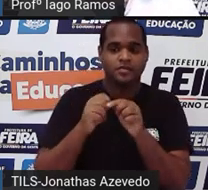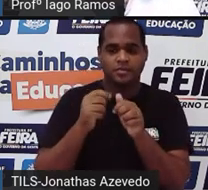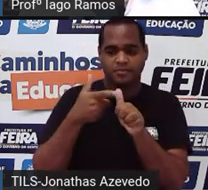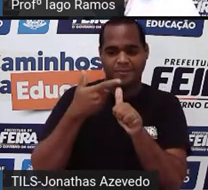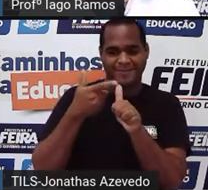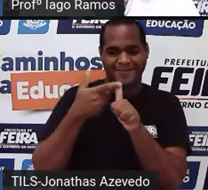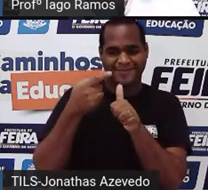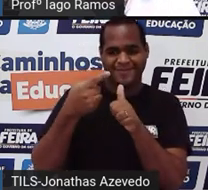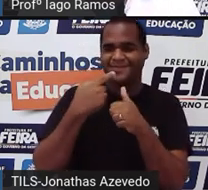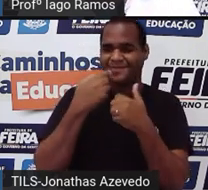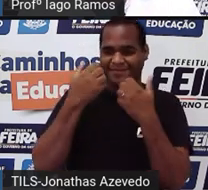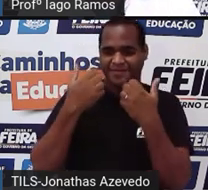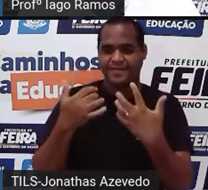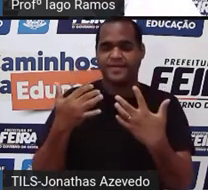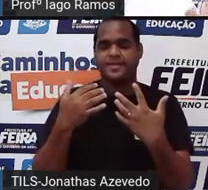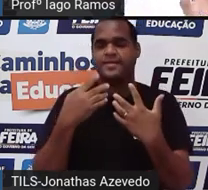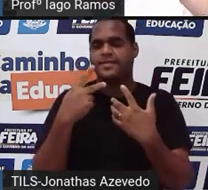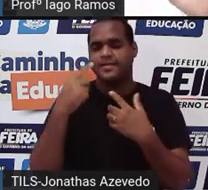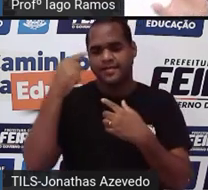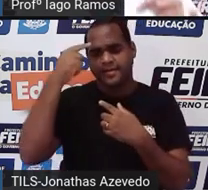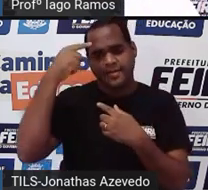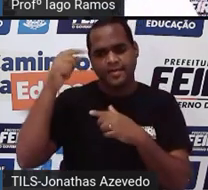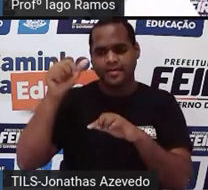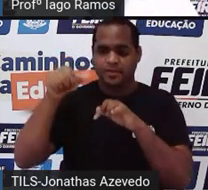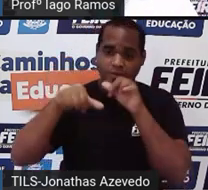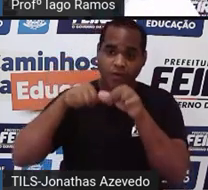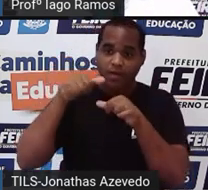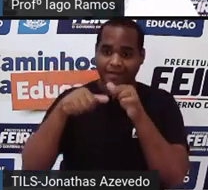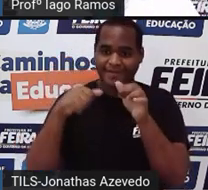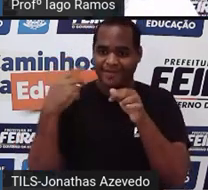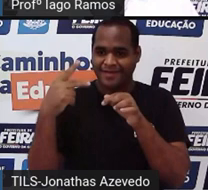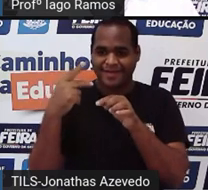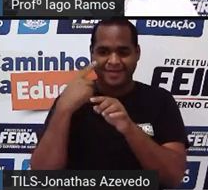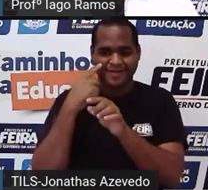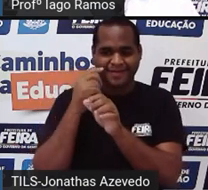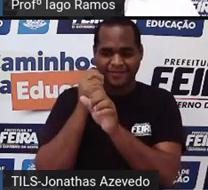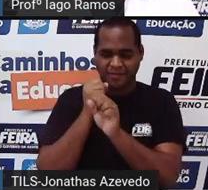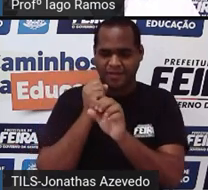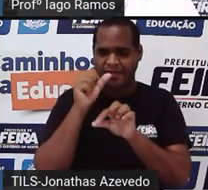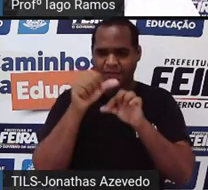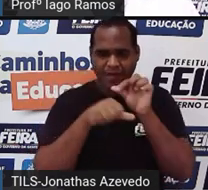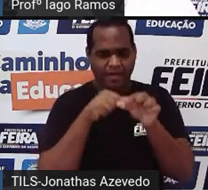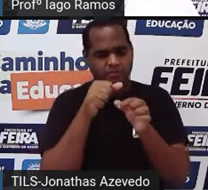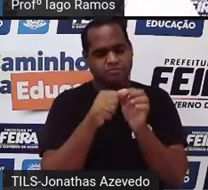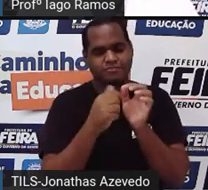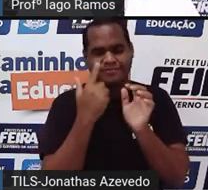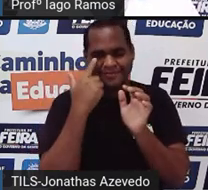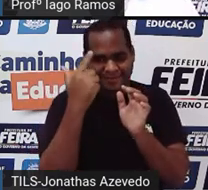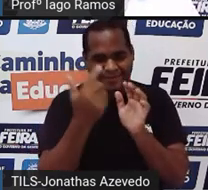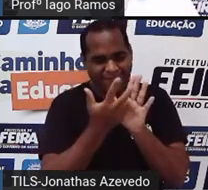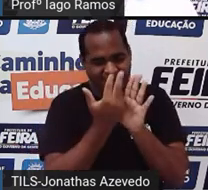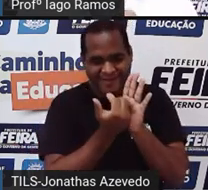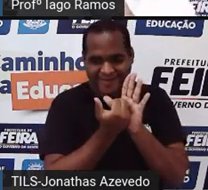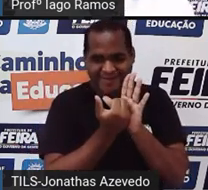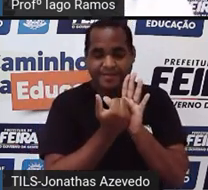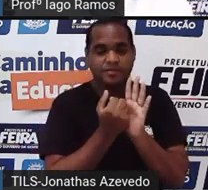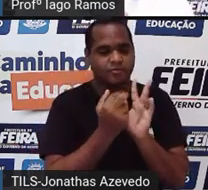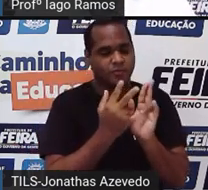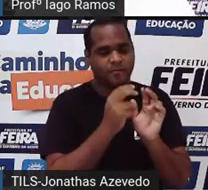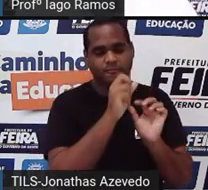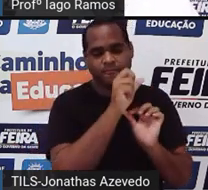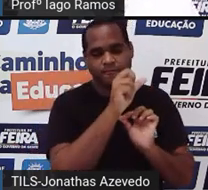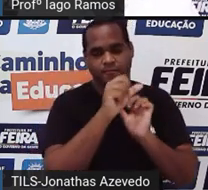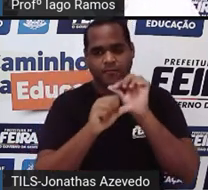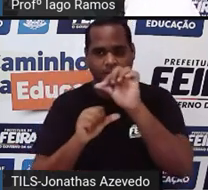eu pedi para você pensar era naquela transformação da figura, tá? Então, aqui, essa